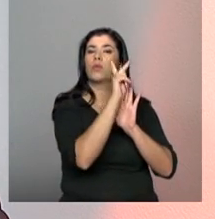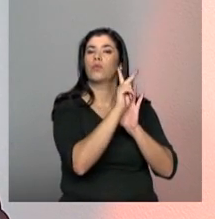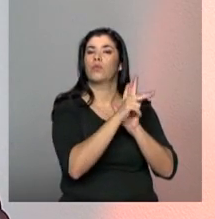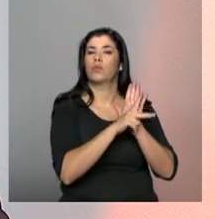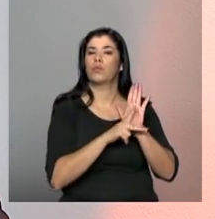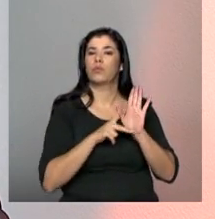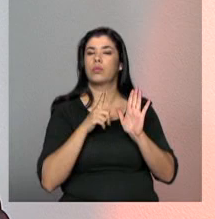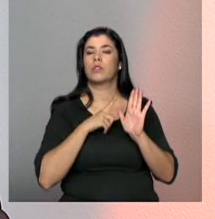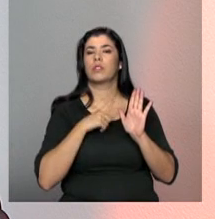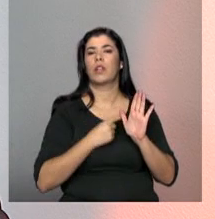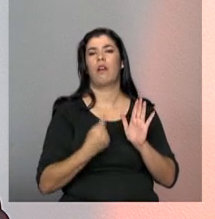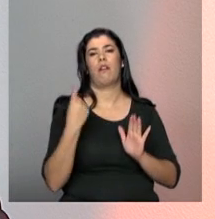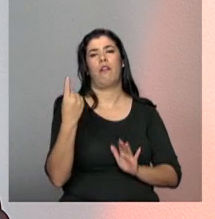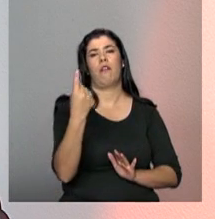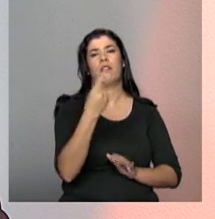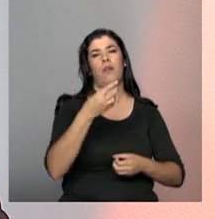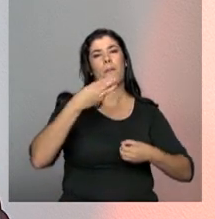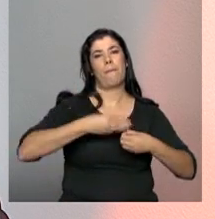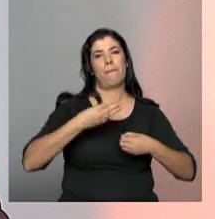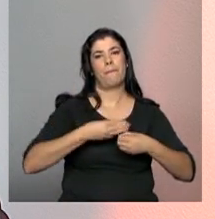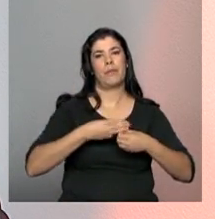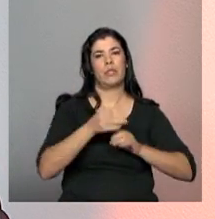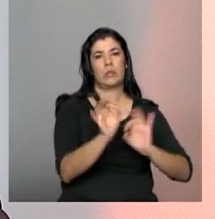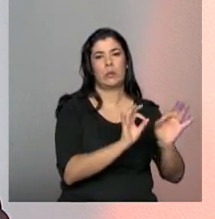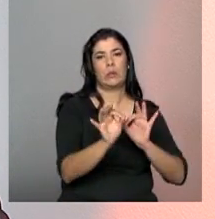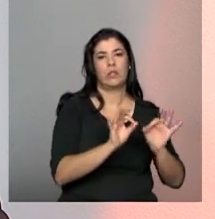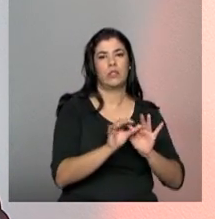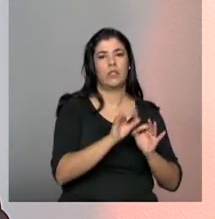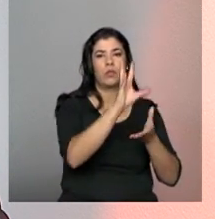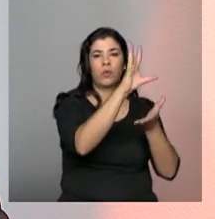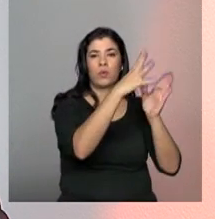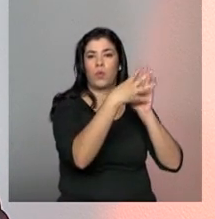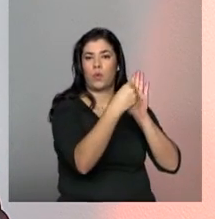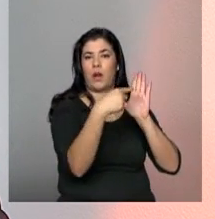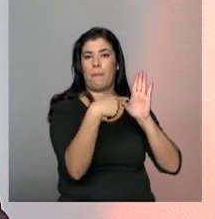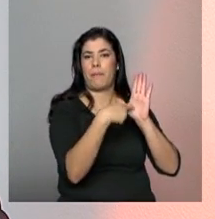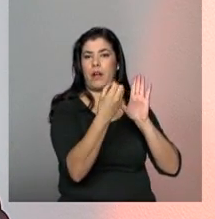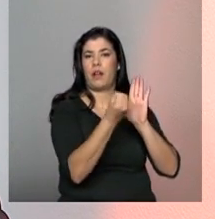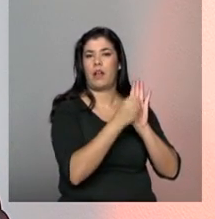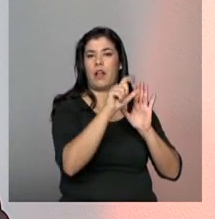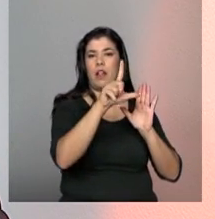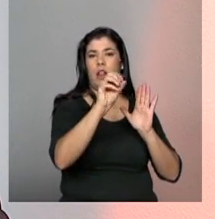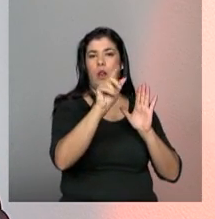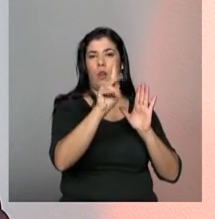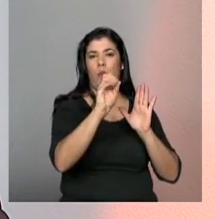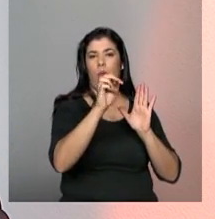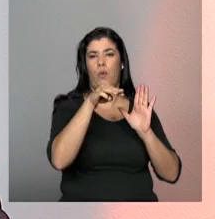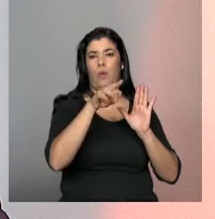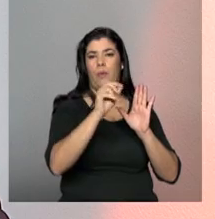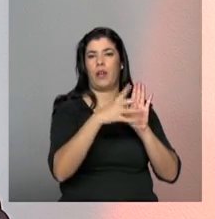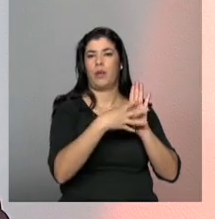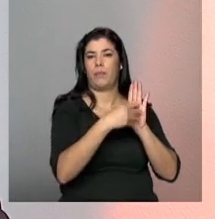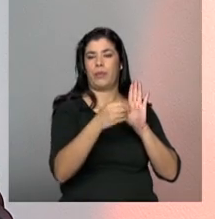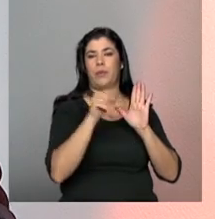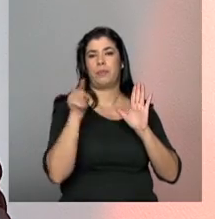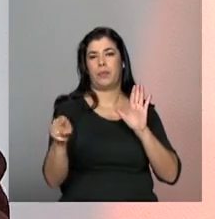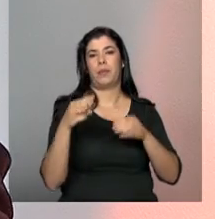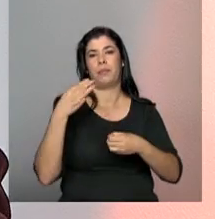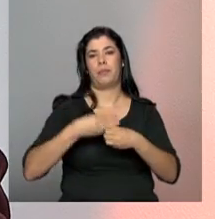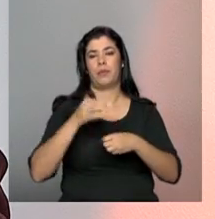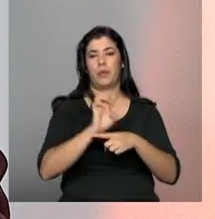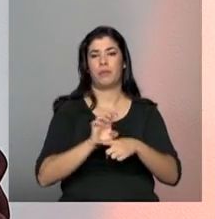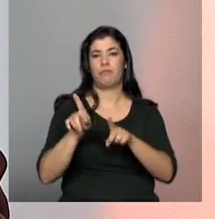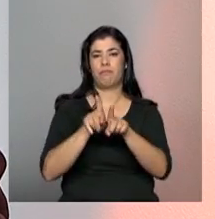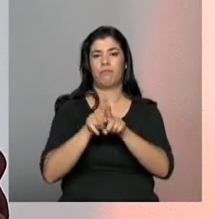municípios e estados se inspiram nelas para constituir suas logomarcas. Enfim, essas diretrizes gerais cabem ao Conselho